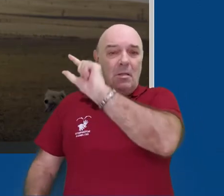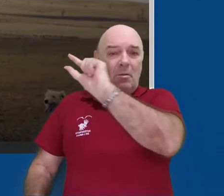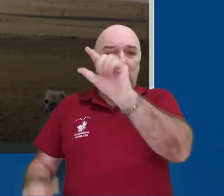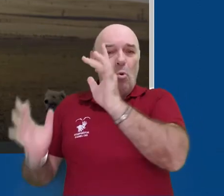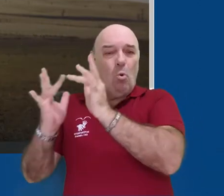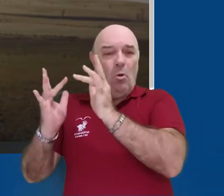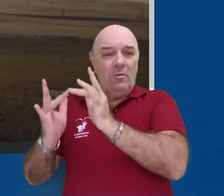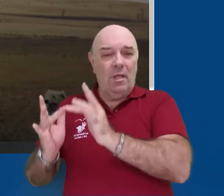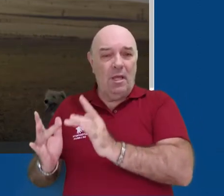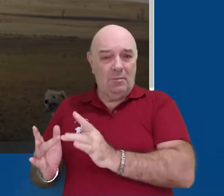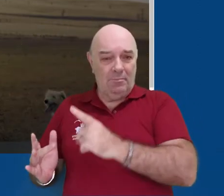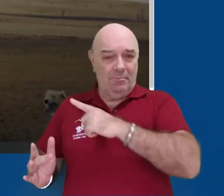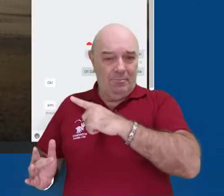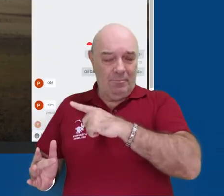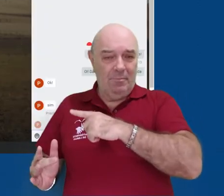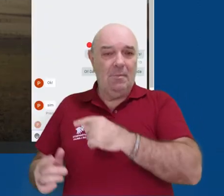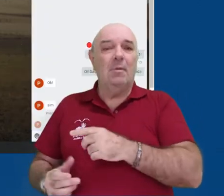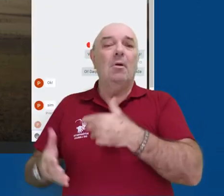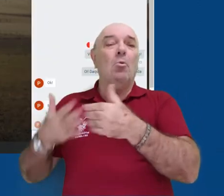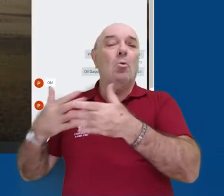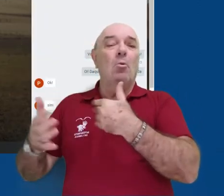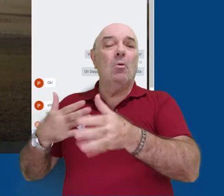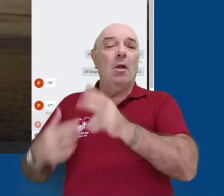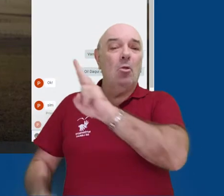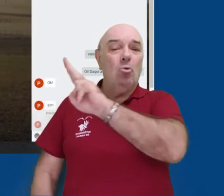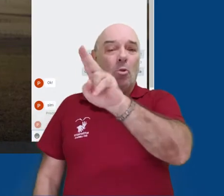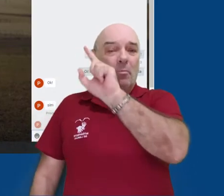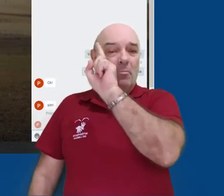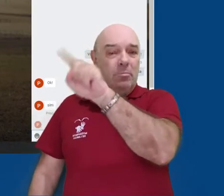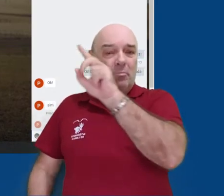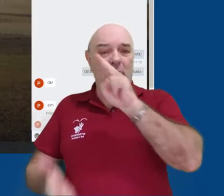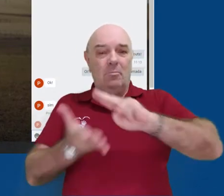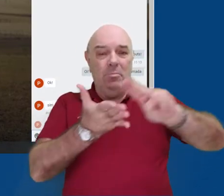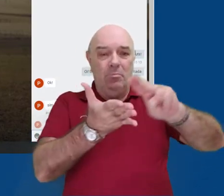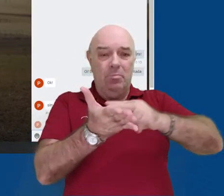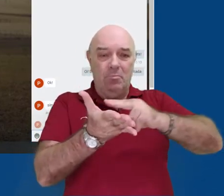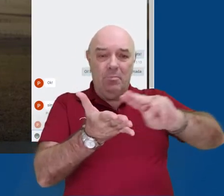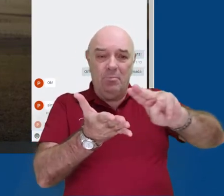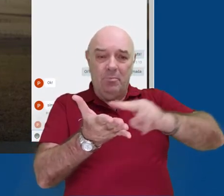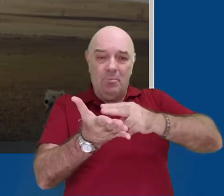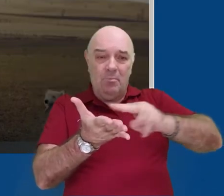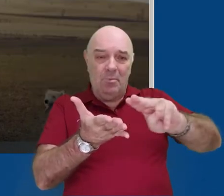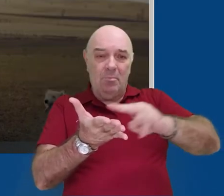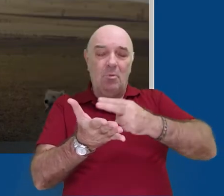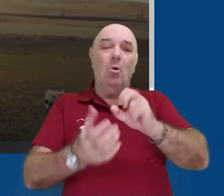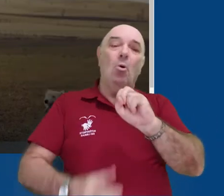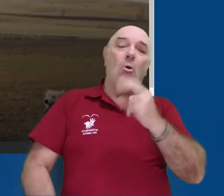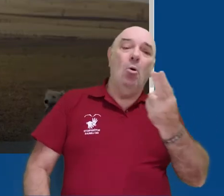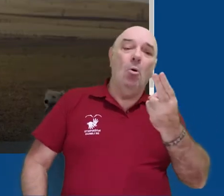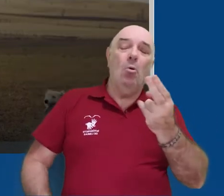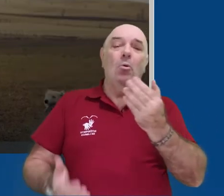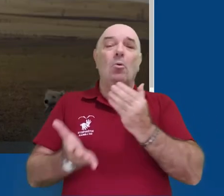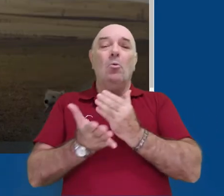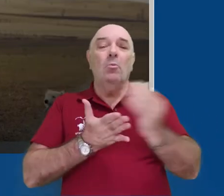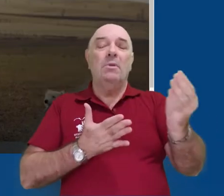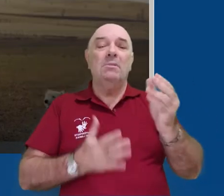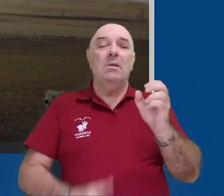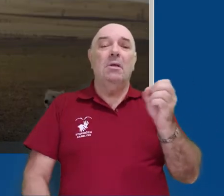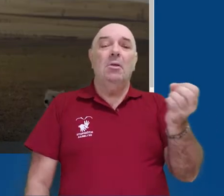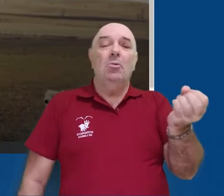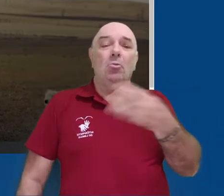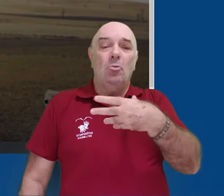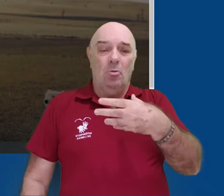Podemos clicar em algum desses nomes para continuar trocando mensagens ou começar um novo bate-papo,